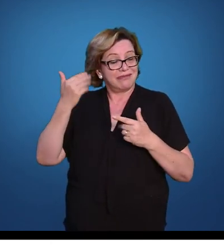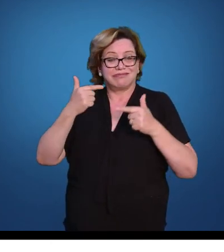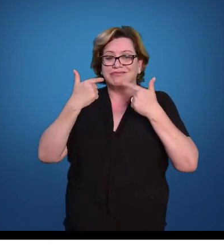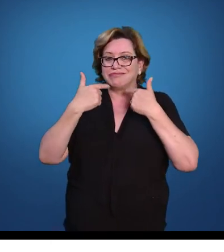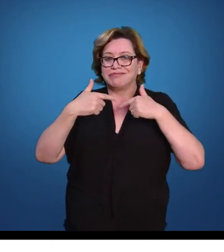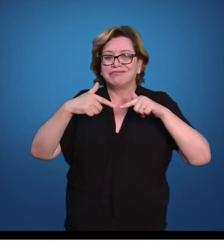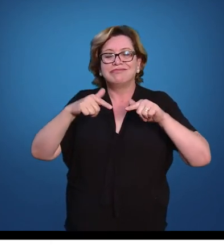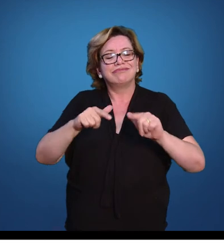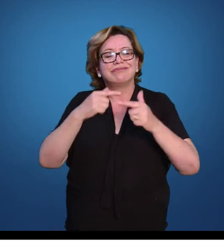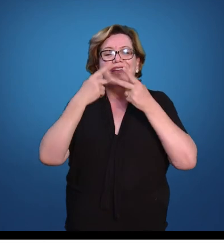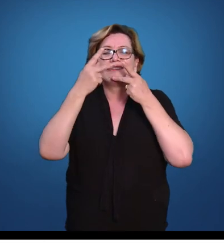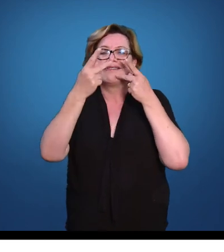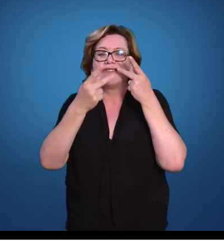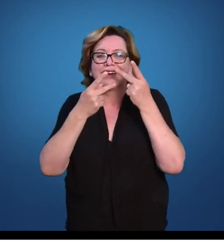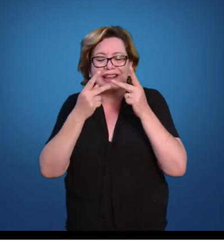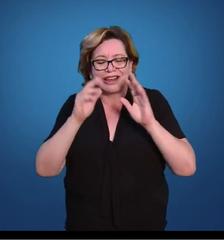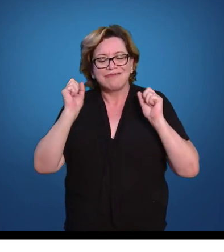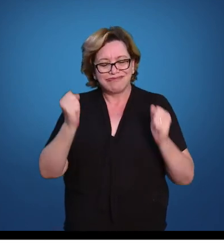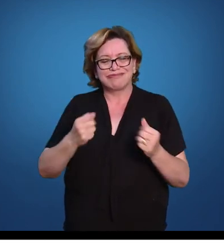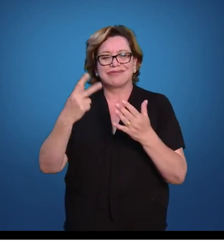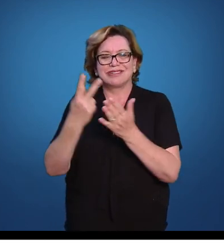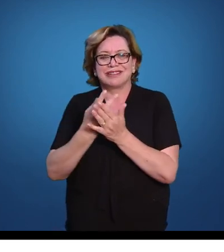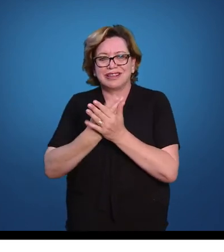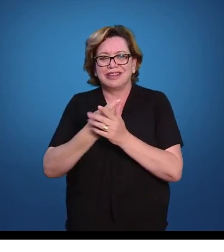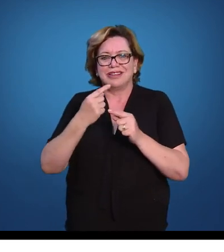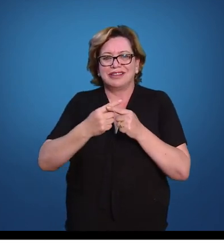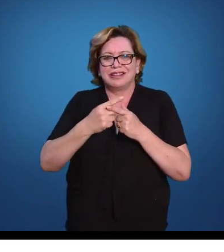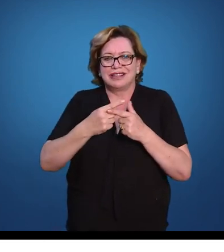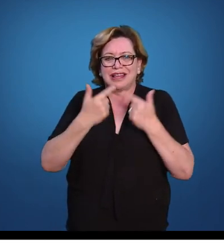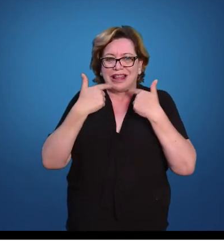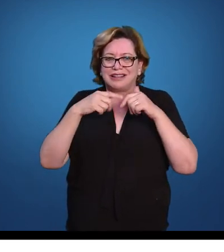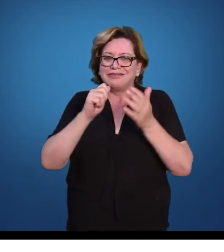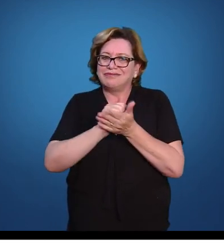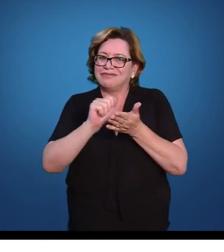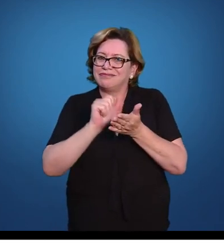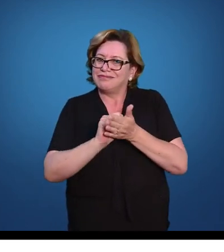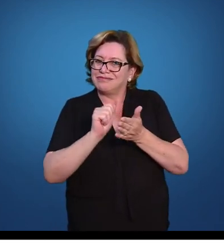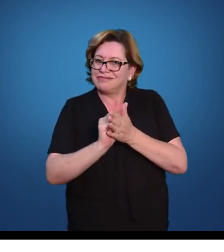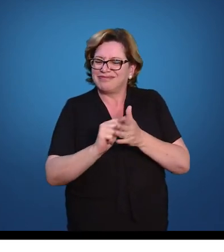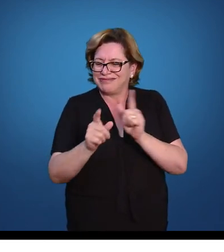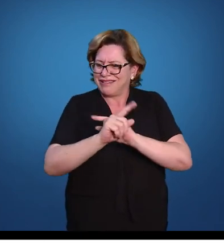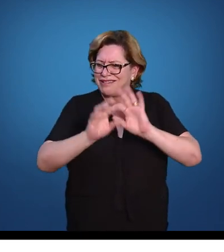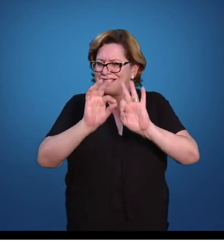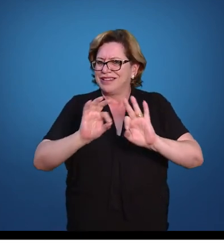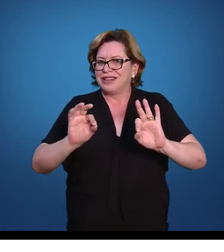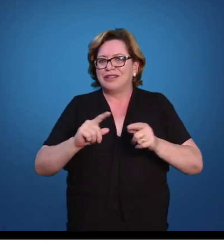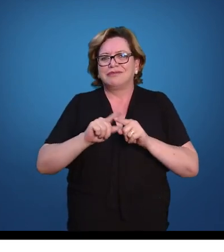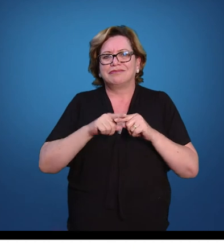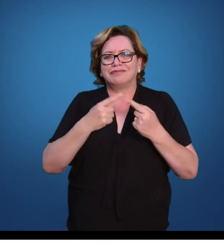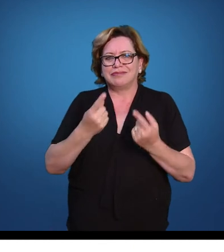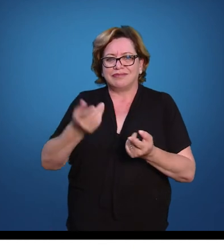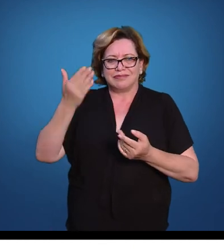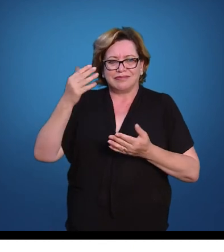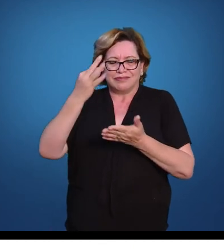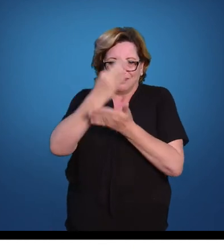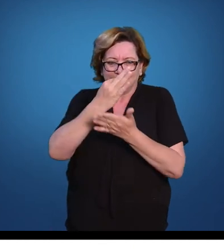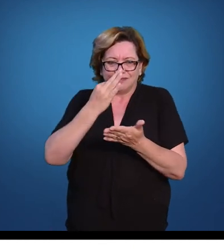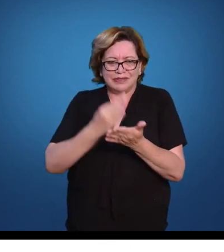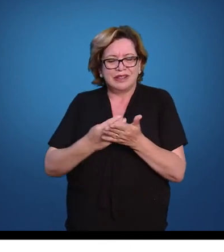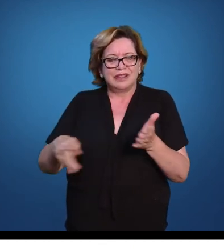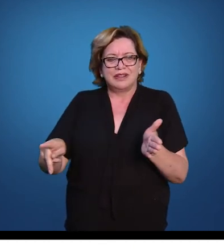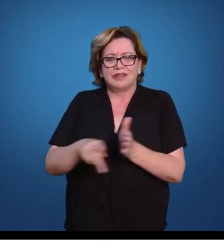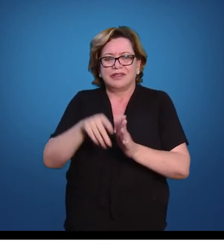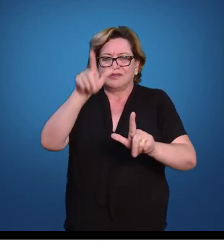língua escrita também não é qualquer língua escrita, é uma língua escrita privilegiada, notadamente os textos literários